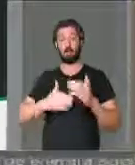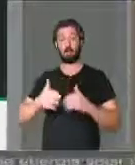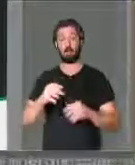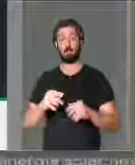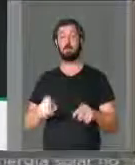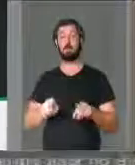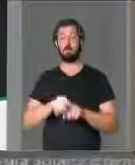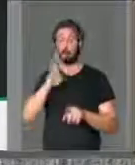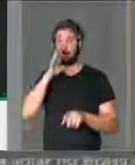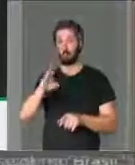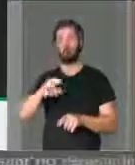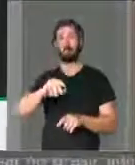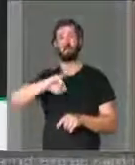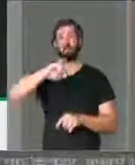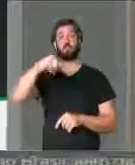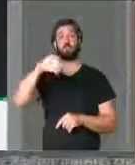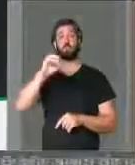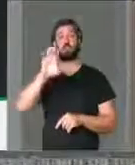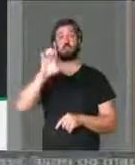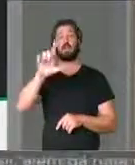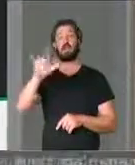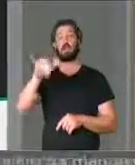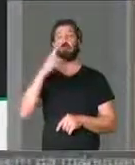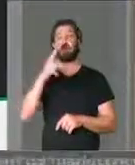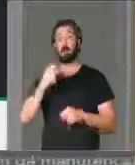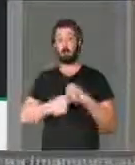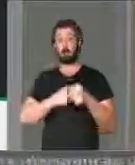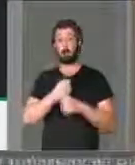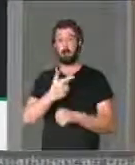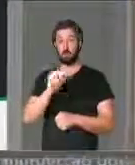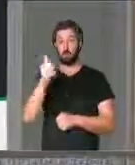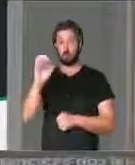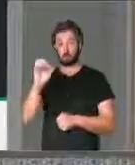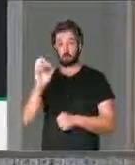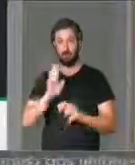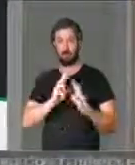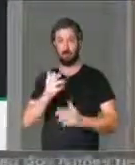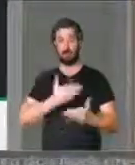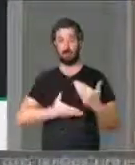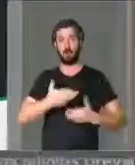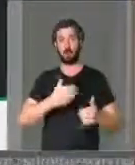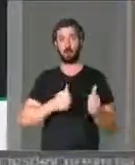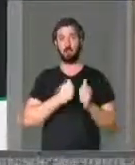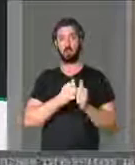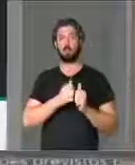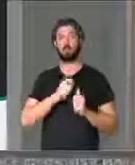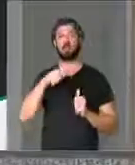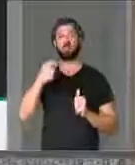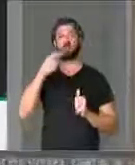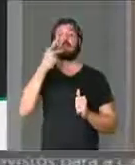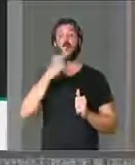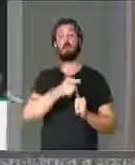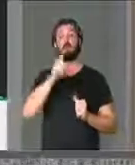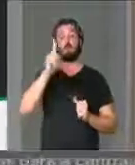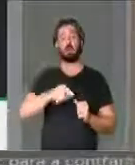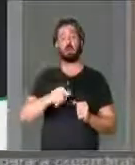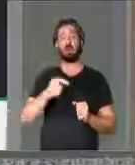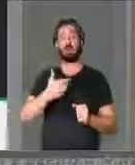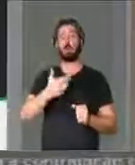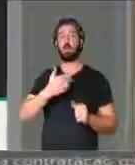sua denúncia, Joége lhe diz que a partir dali, 2010, a relação de Temer com quem ele classifica hoje como